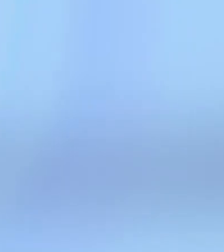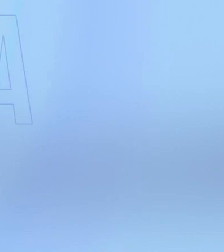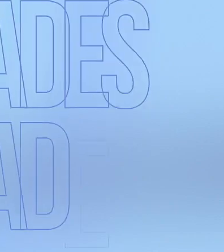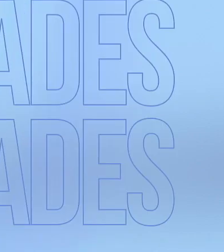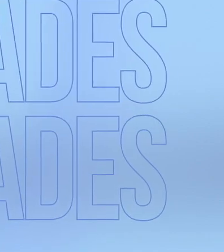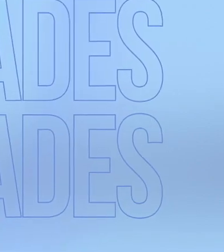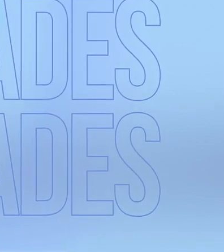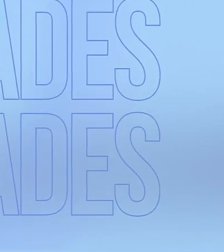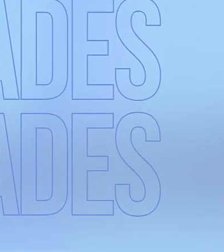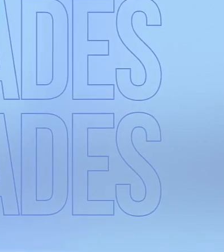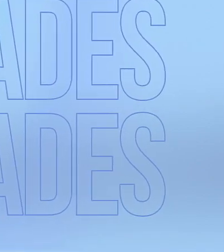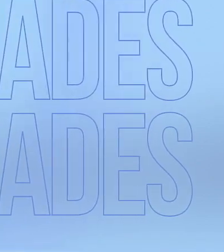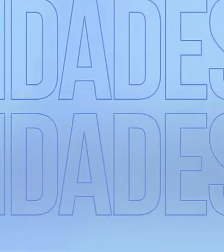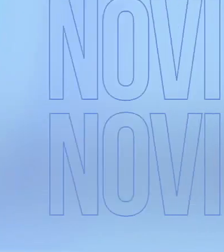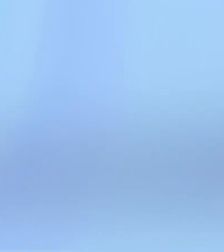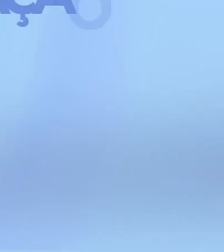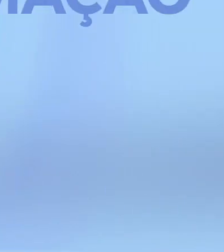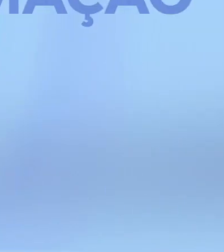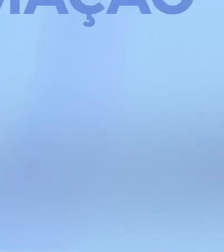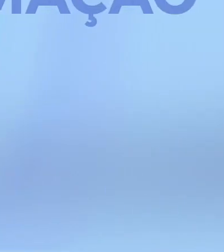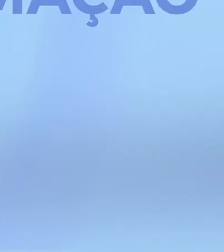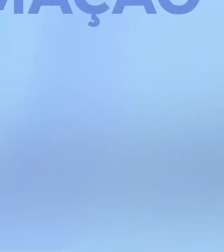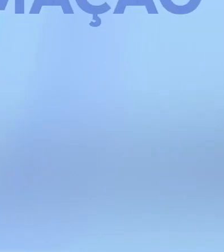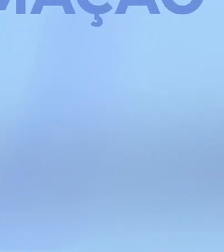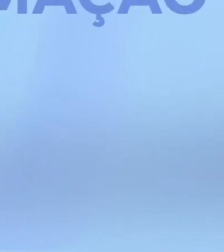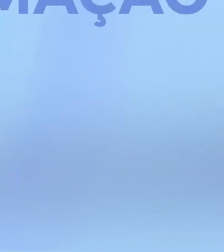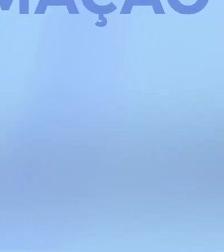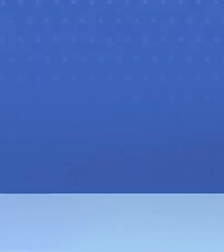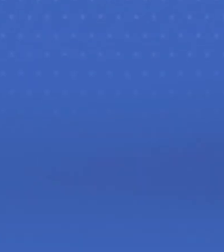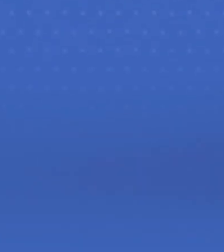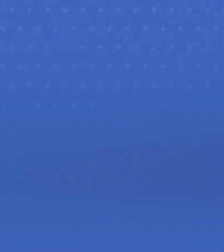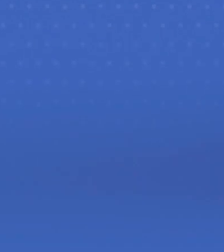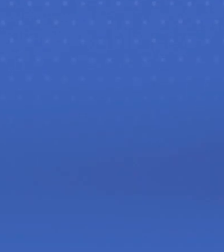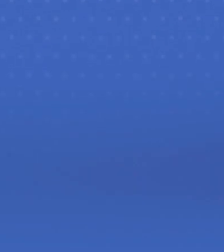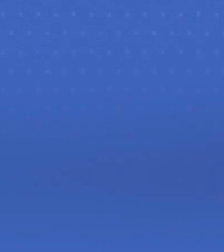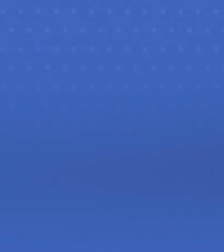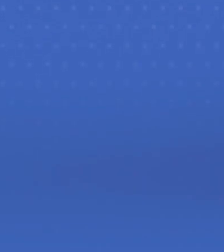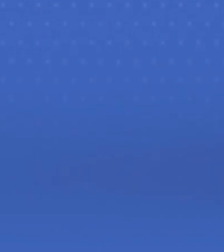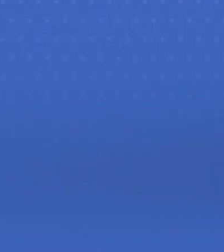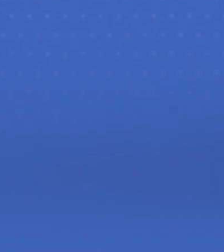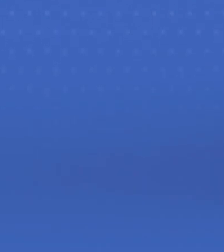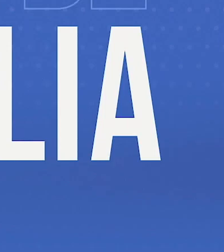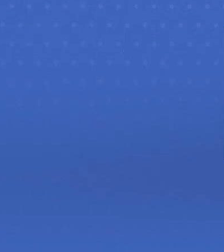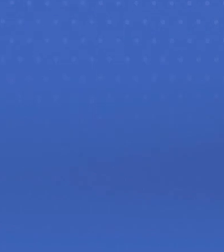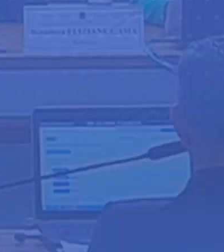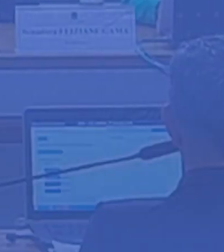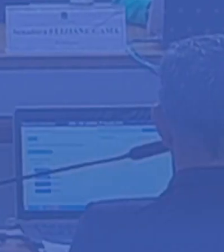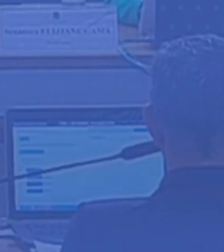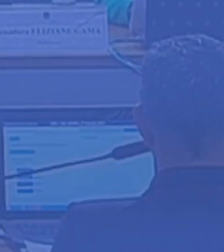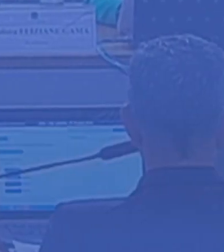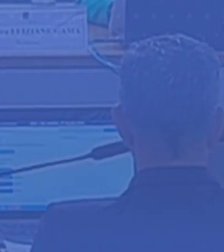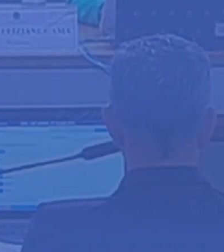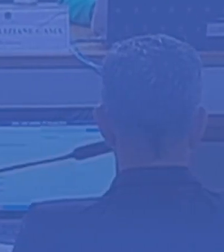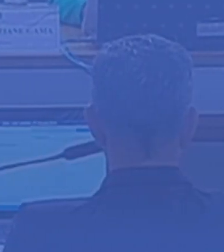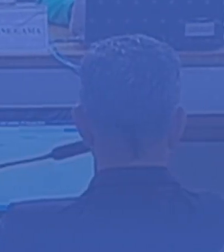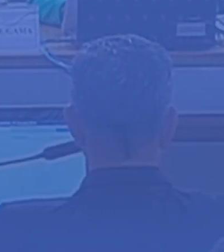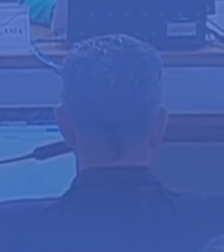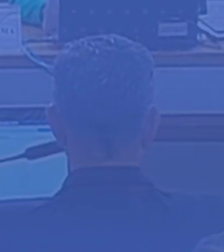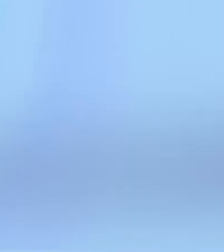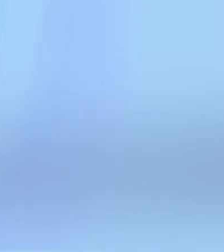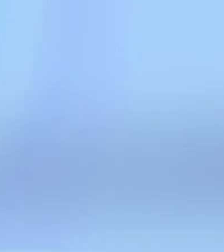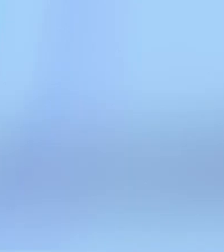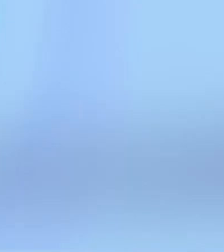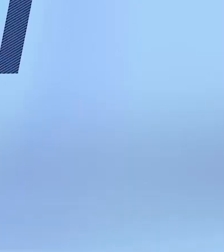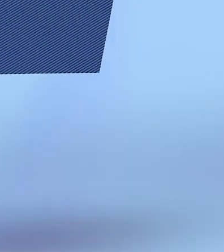A TV Assembleia tem novidades na grade de programação. Notícias direto de Brasília com a retransmissão da TV